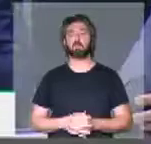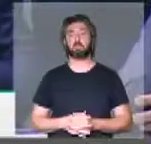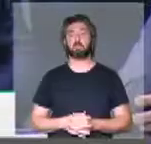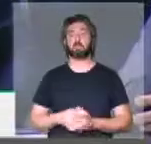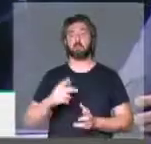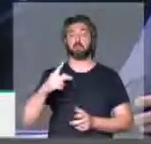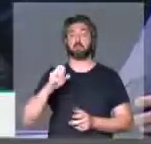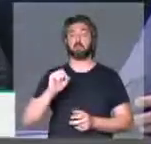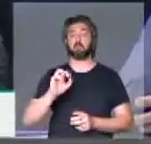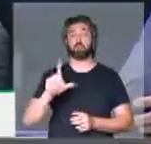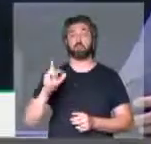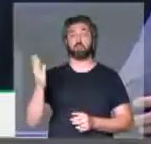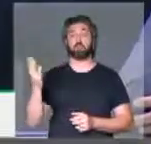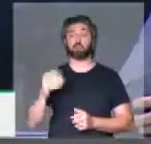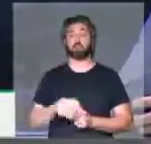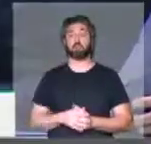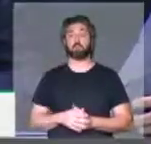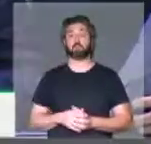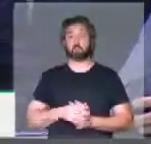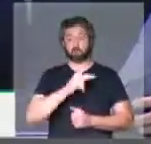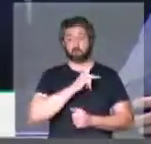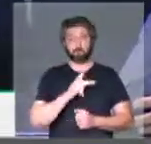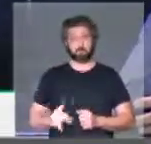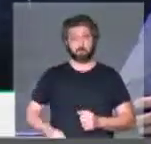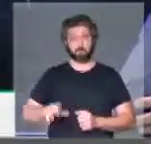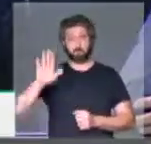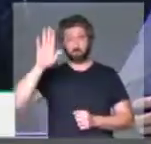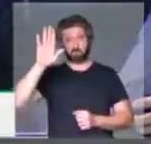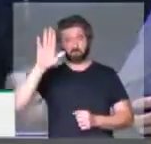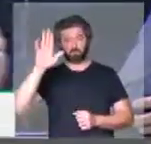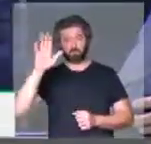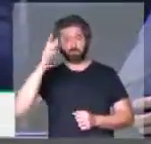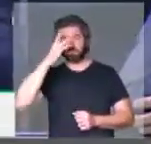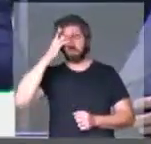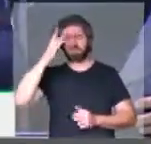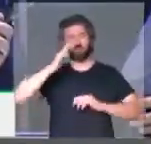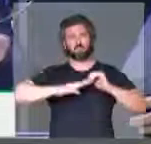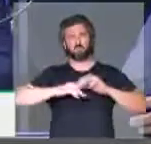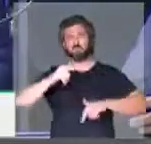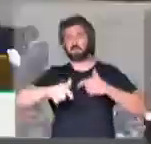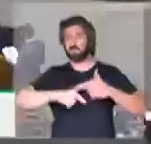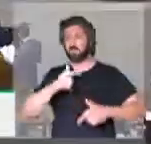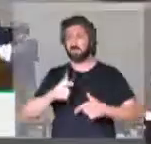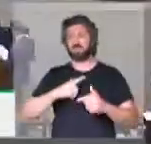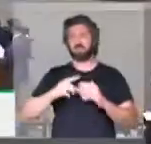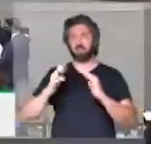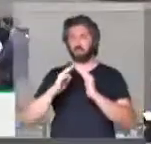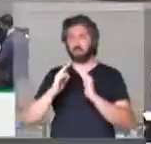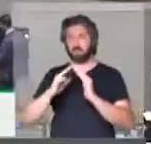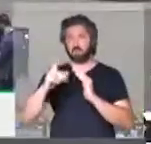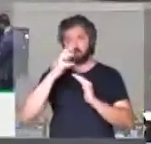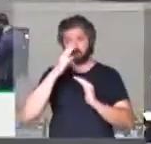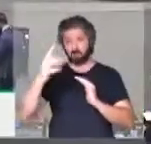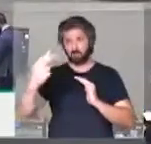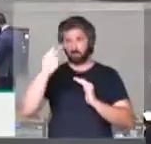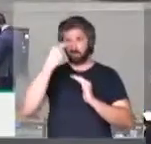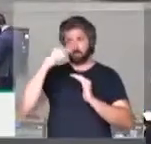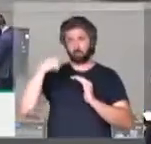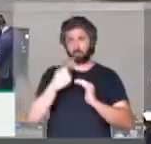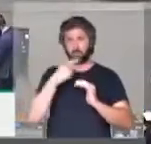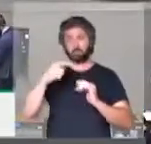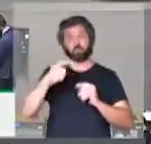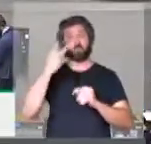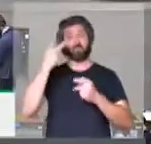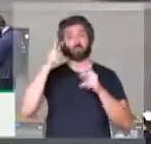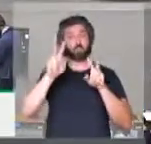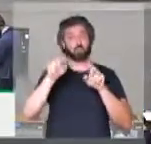Pessoal, presidente, para que os trabalhadores que estão em casa nos assistindo entendam do que